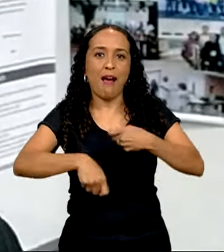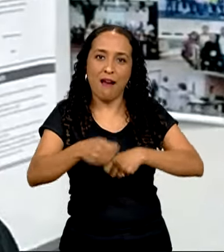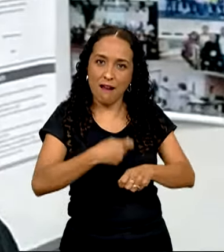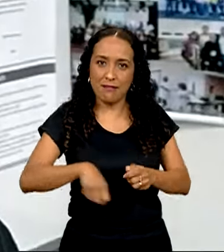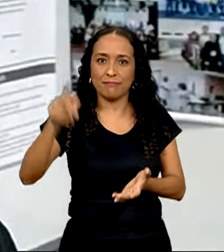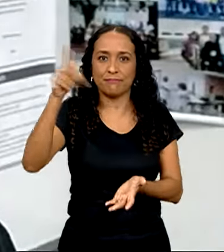essa realização de sonhos. vamos lá.